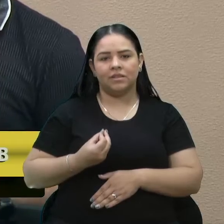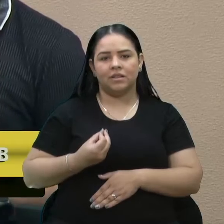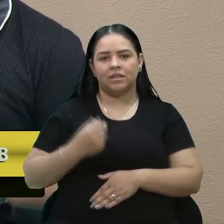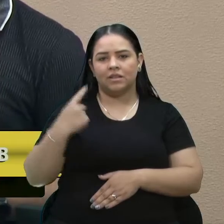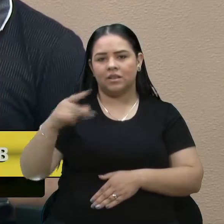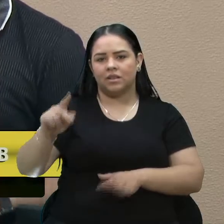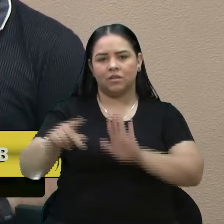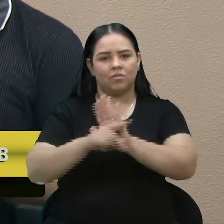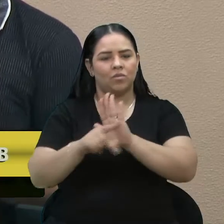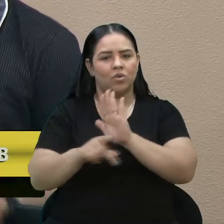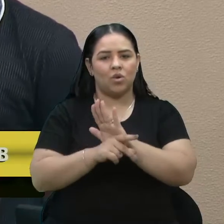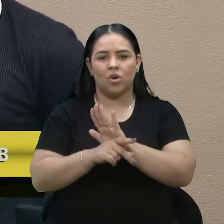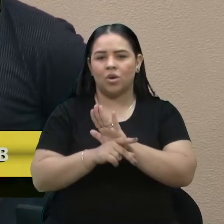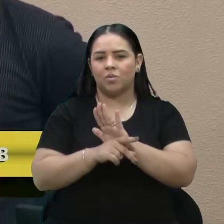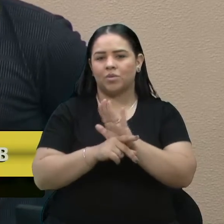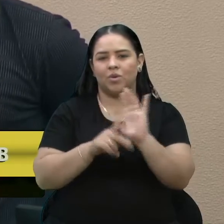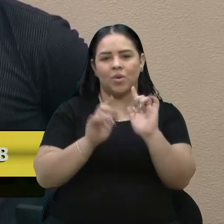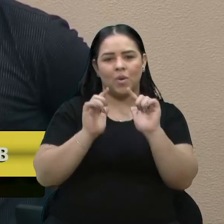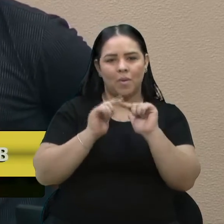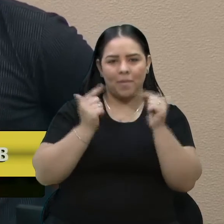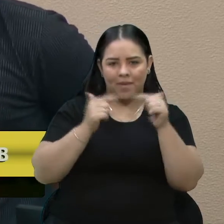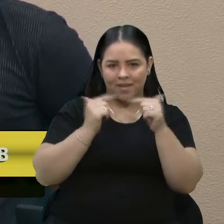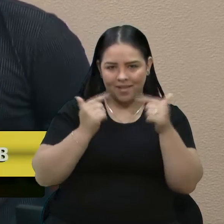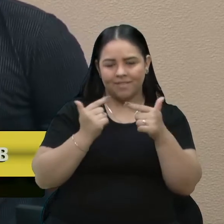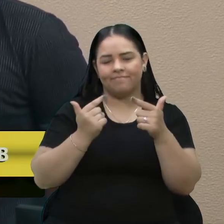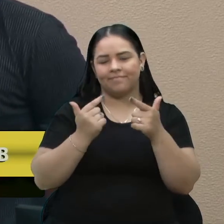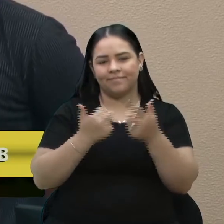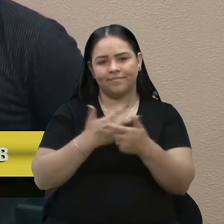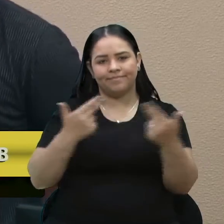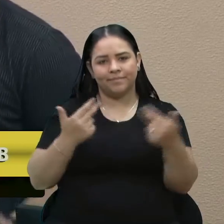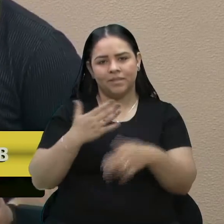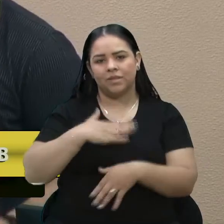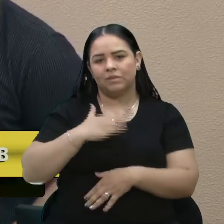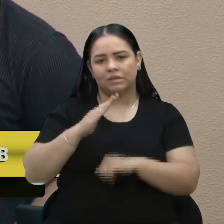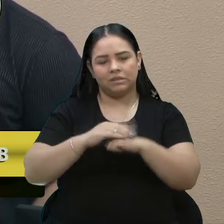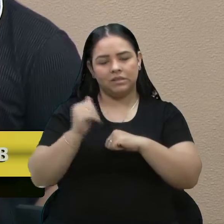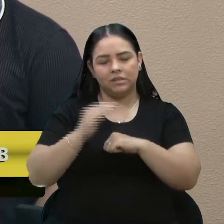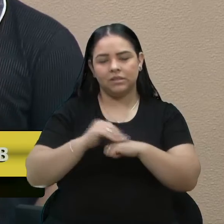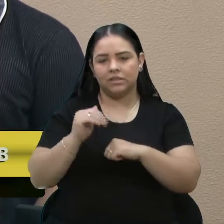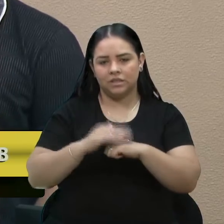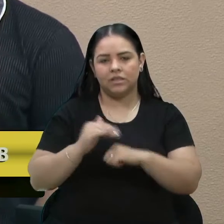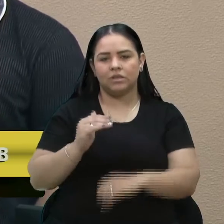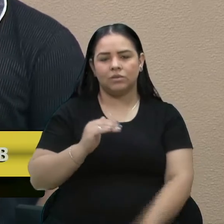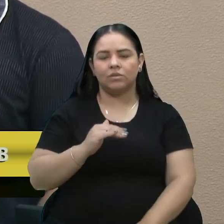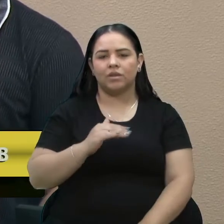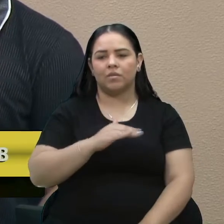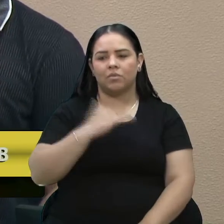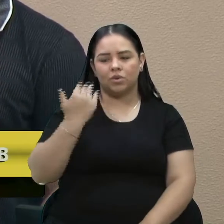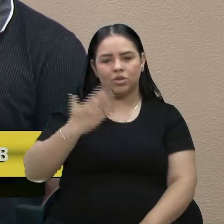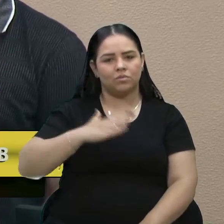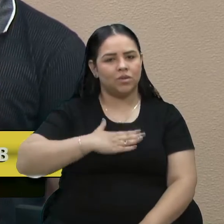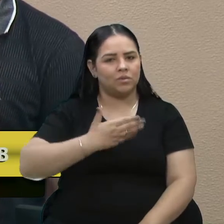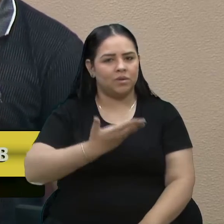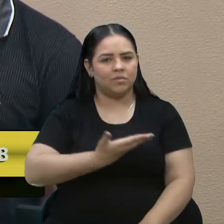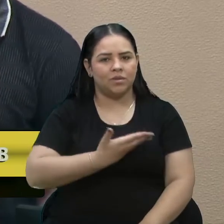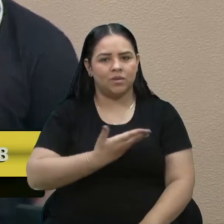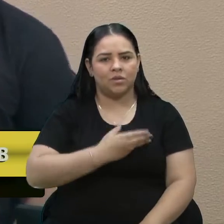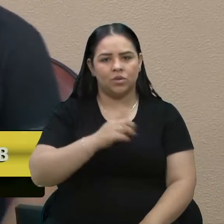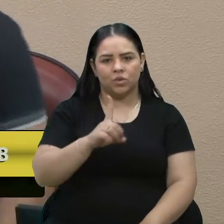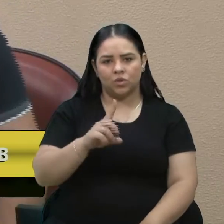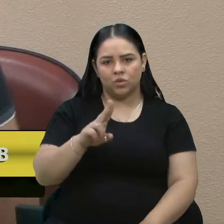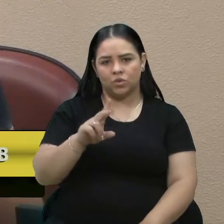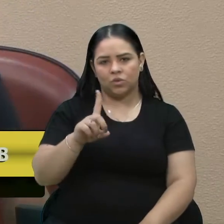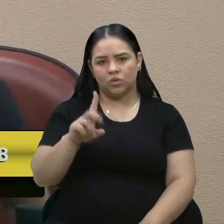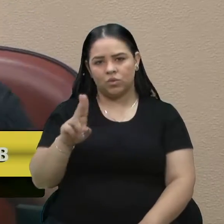de sátiras. Então, deixar aqui meu mais profundo pesar pelo falecimento do meu grande amigo Dudu Outramari.